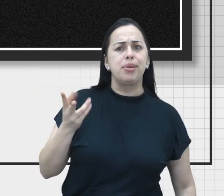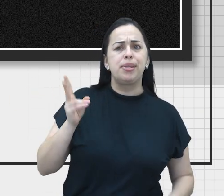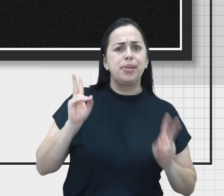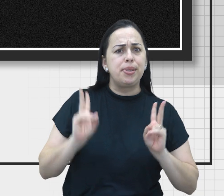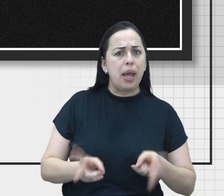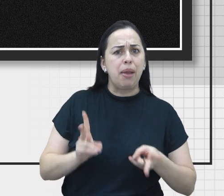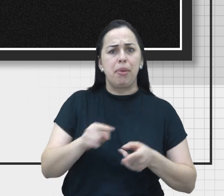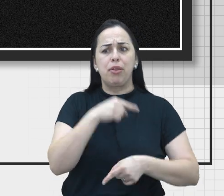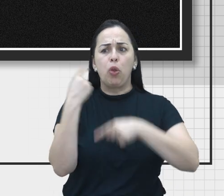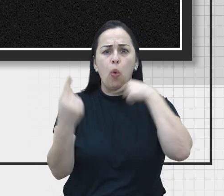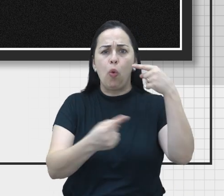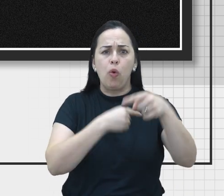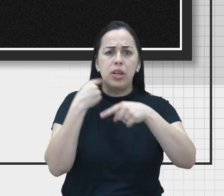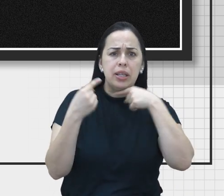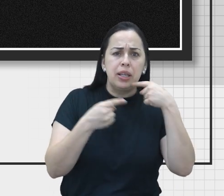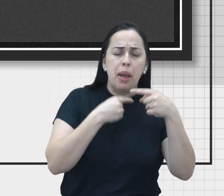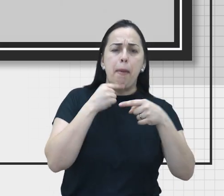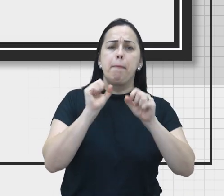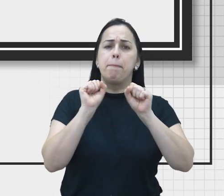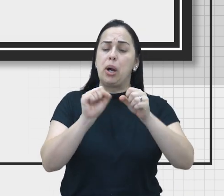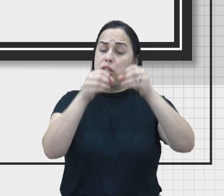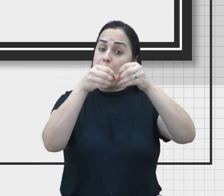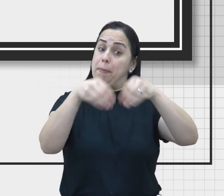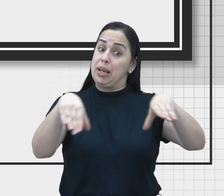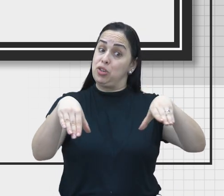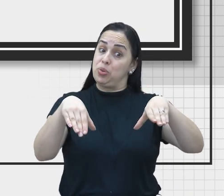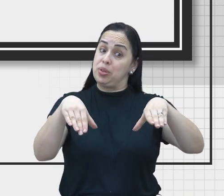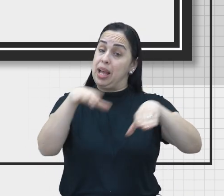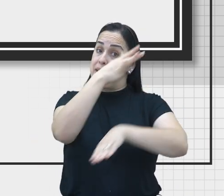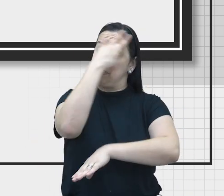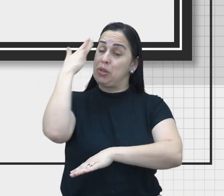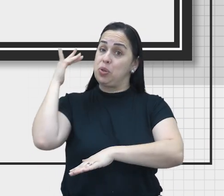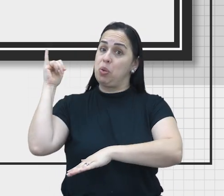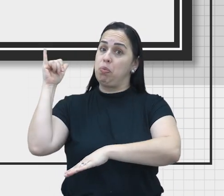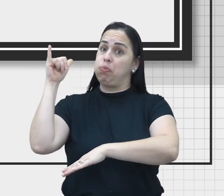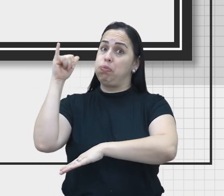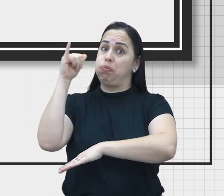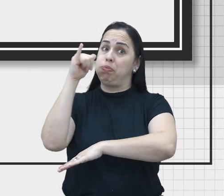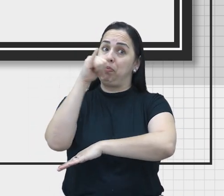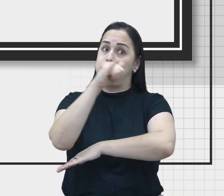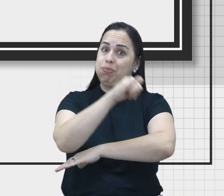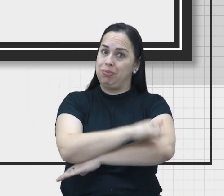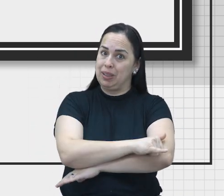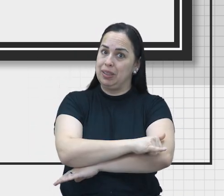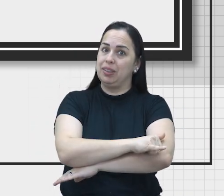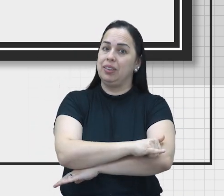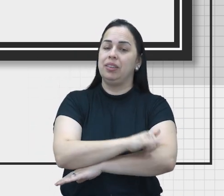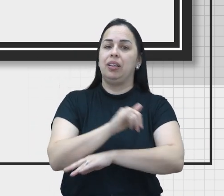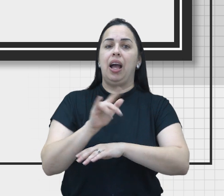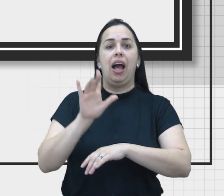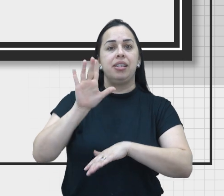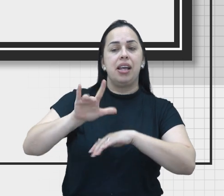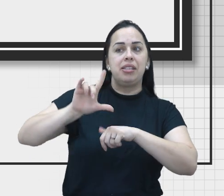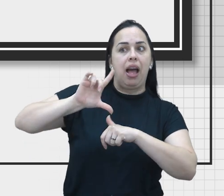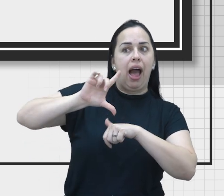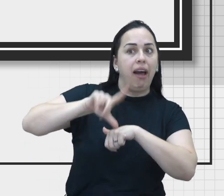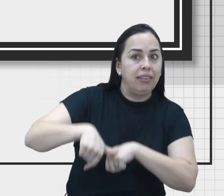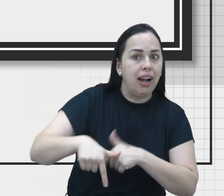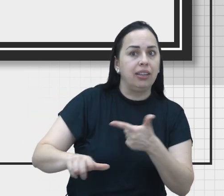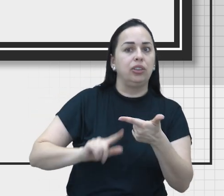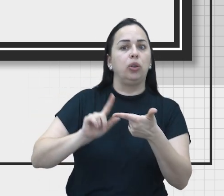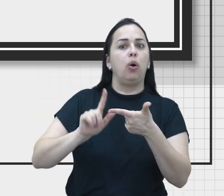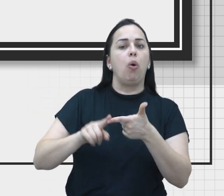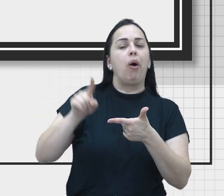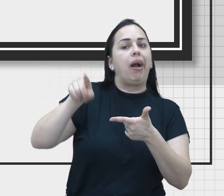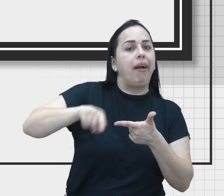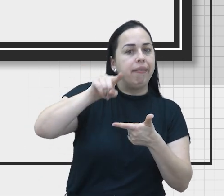sempre gera dúvidas e pode trazer prejuízos aos passageiros de companhias aéreas. O atraso ou cancelamento